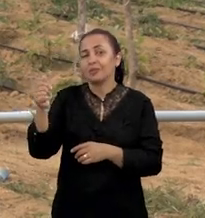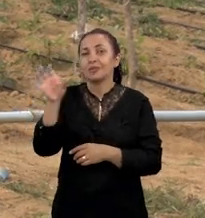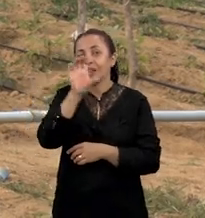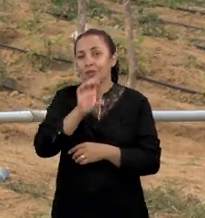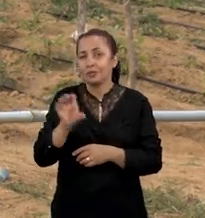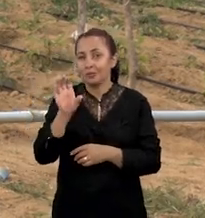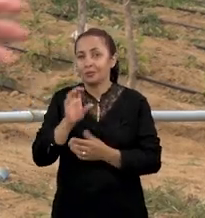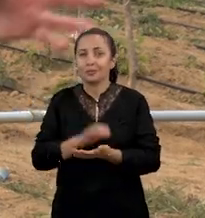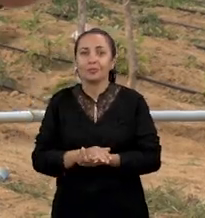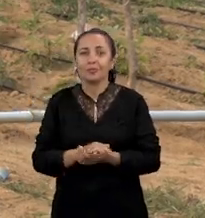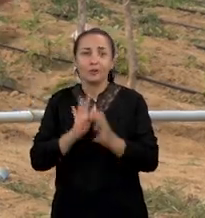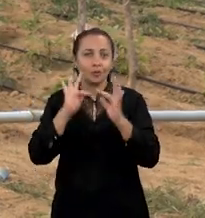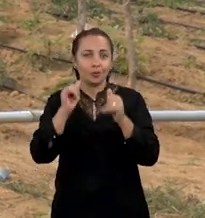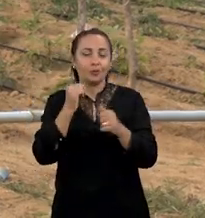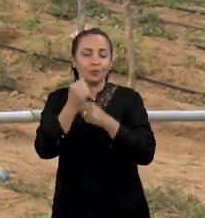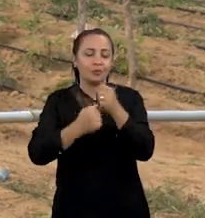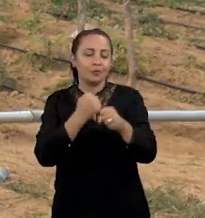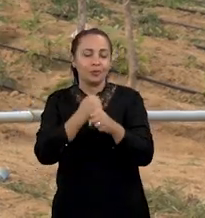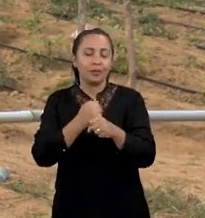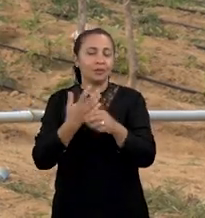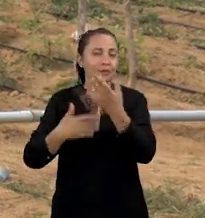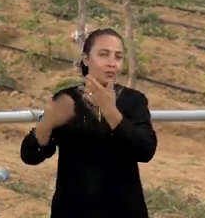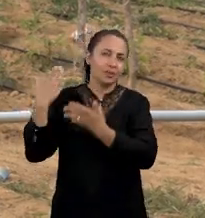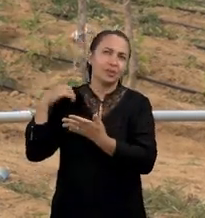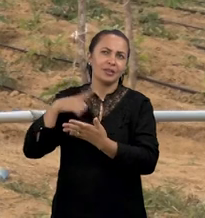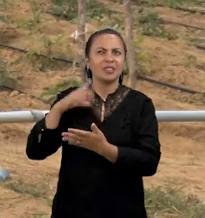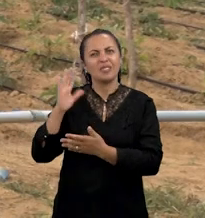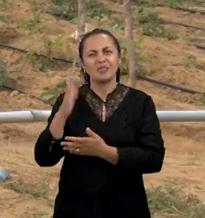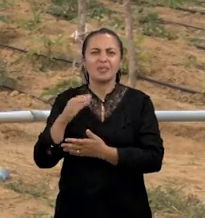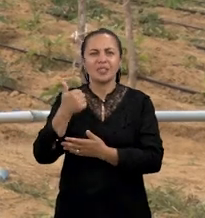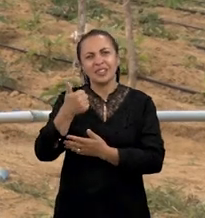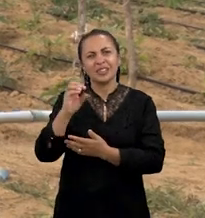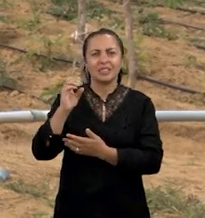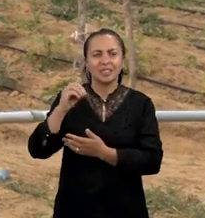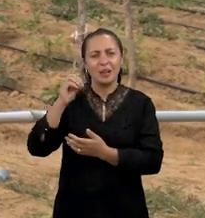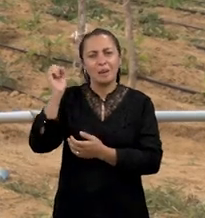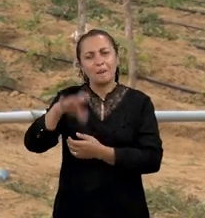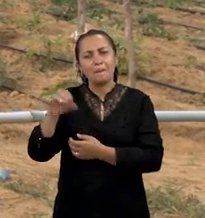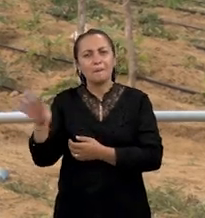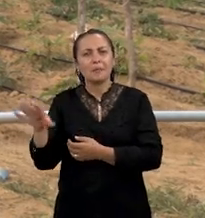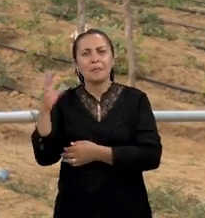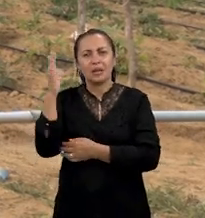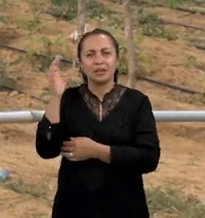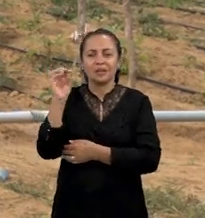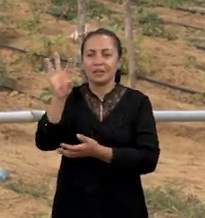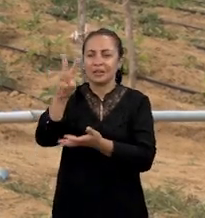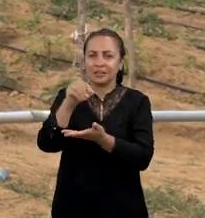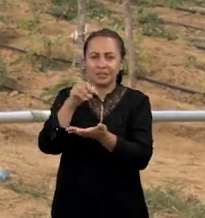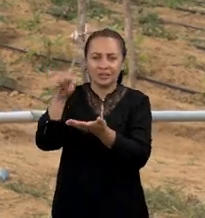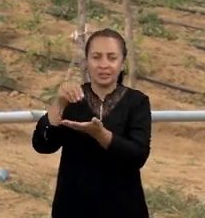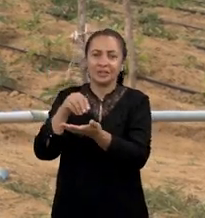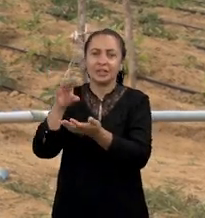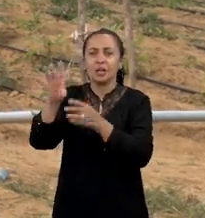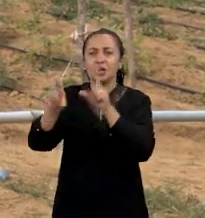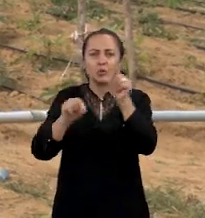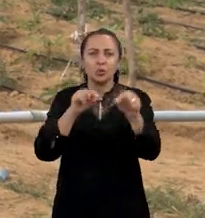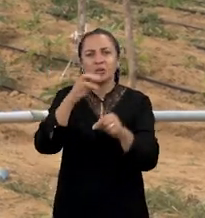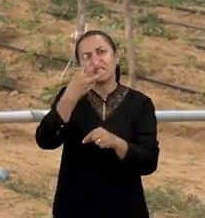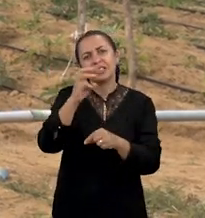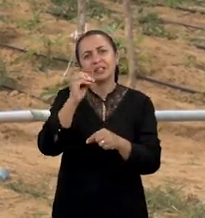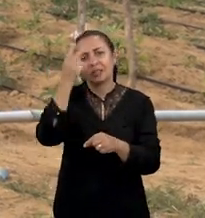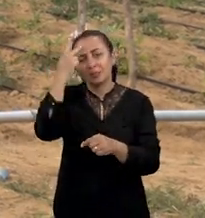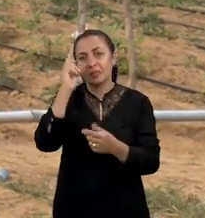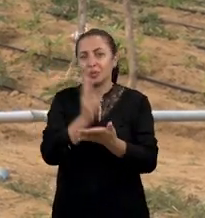na região. No final do ano passado, nós tivemos mais ou menos 100 plantas dessas de sementes. Selecionamos umas 30 para